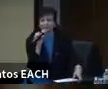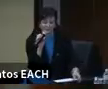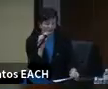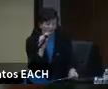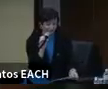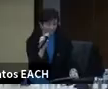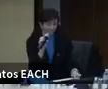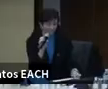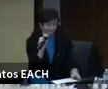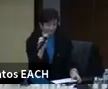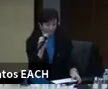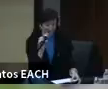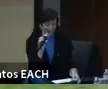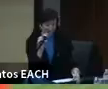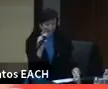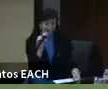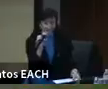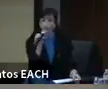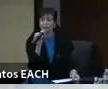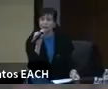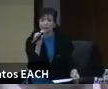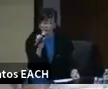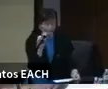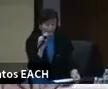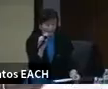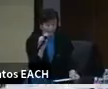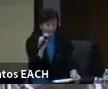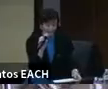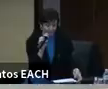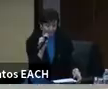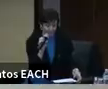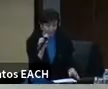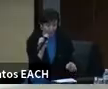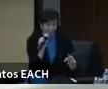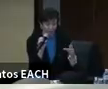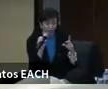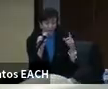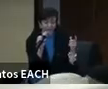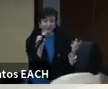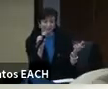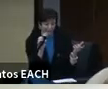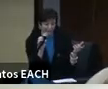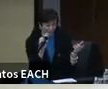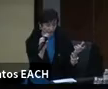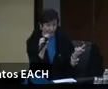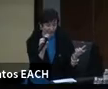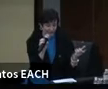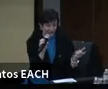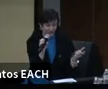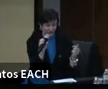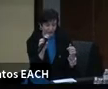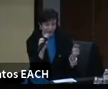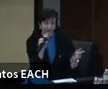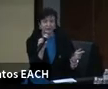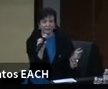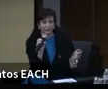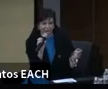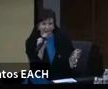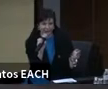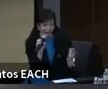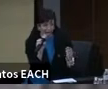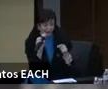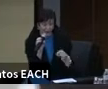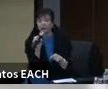importante, principalmente depois de 2015, quando todas as mídias sociais já tinham se